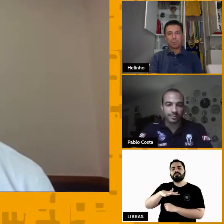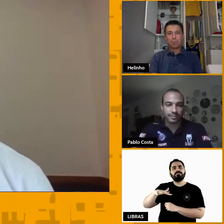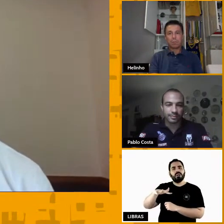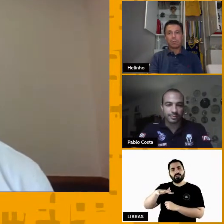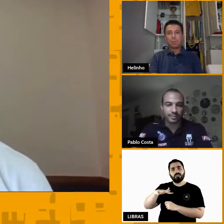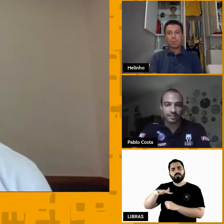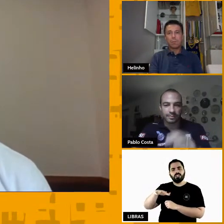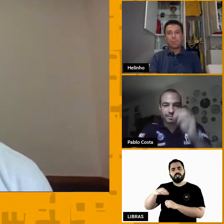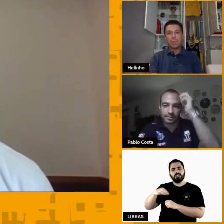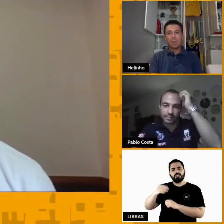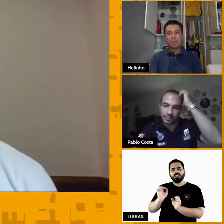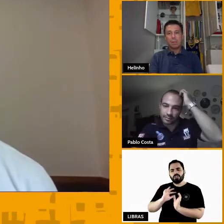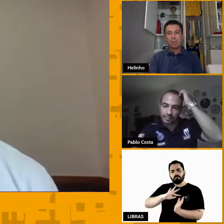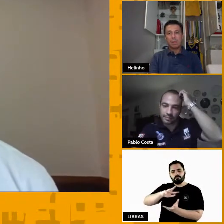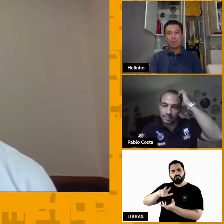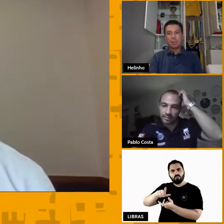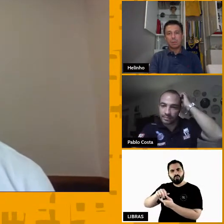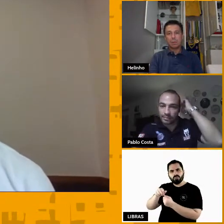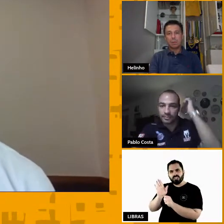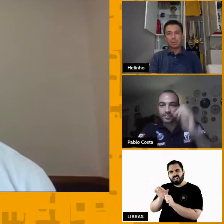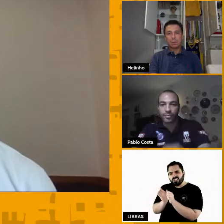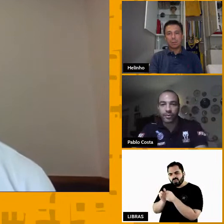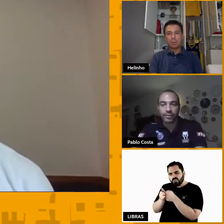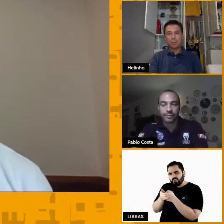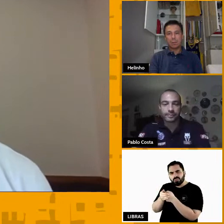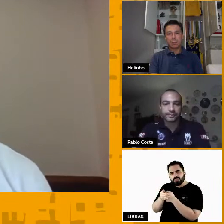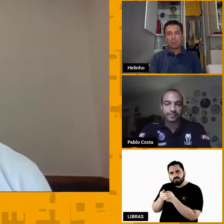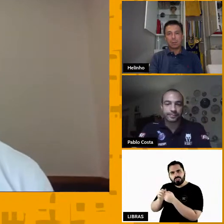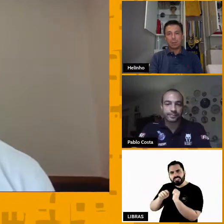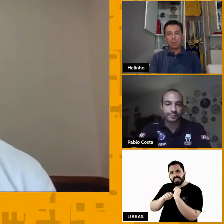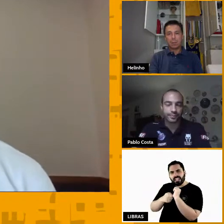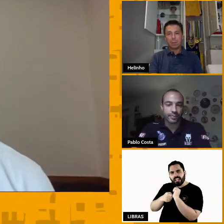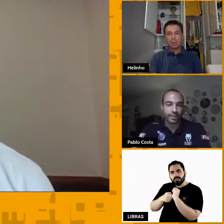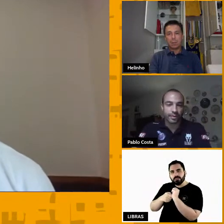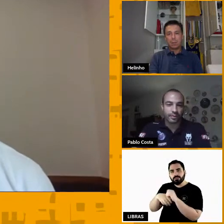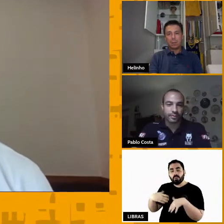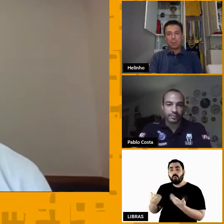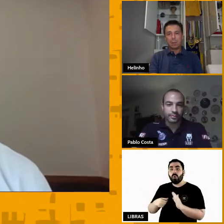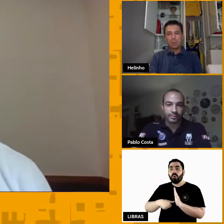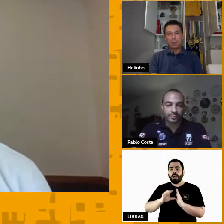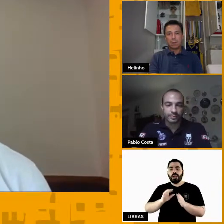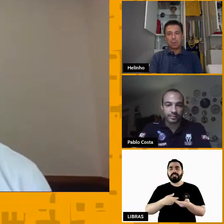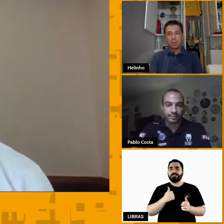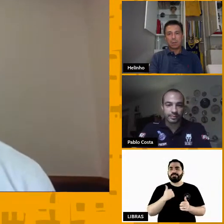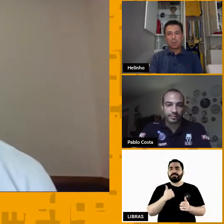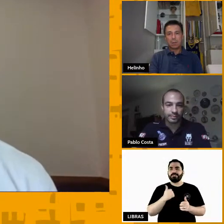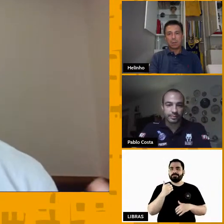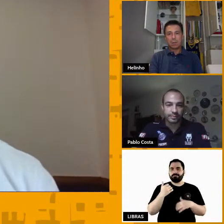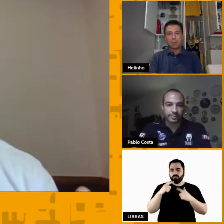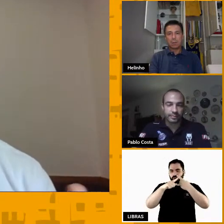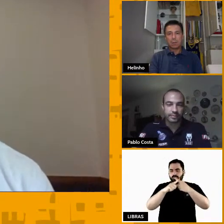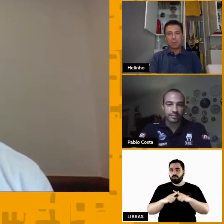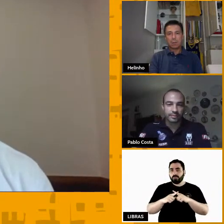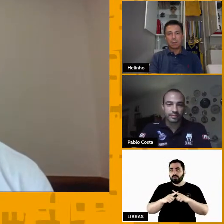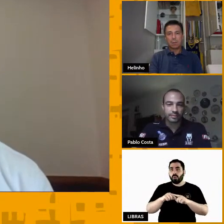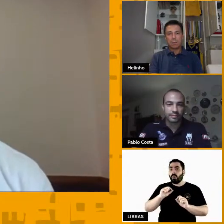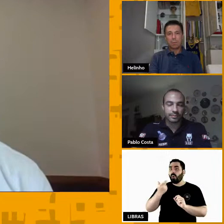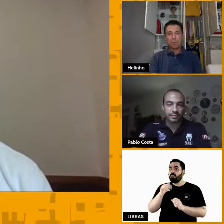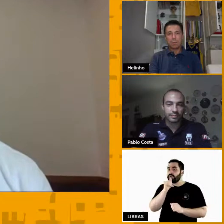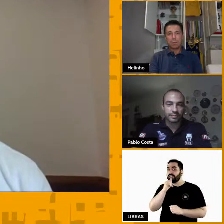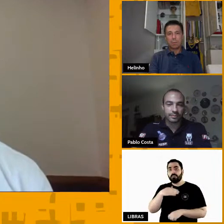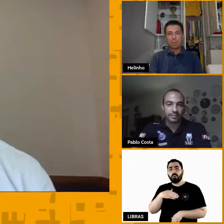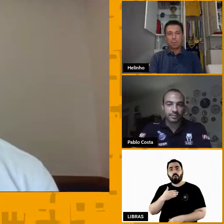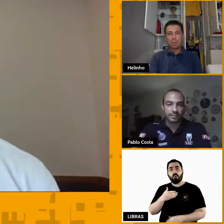secreto, às vezes dentro de um vestiário, pré-jogo, ou naquele intervalo que estão lá reunidos,